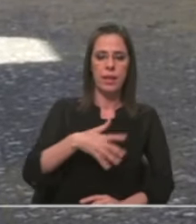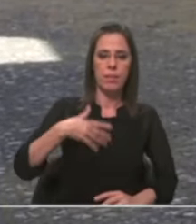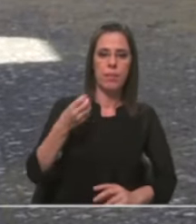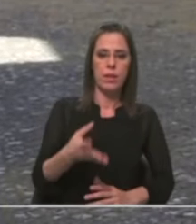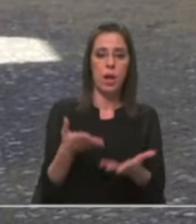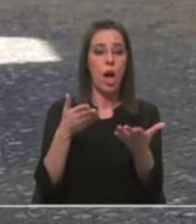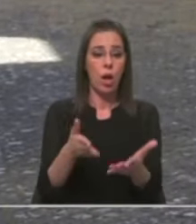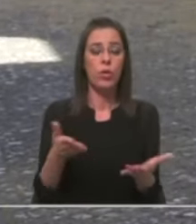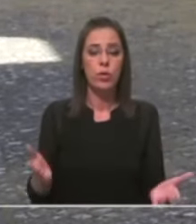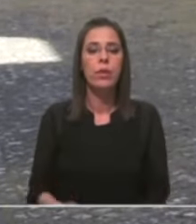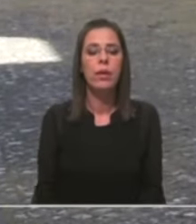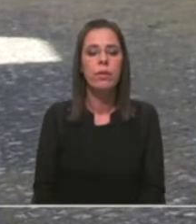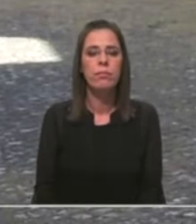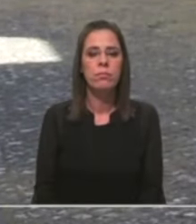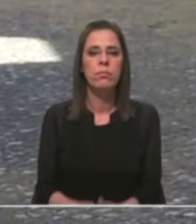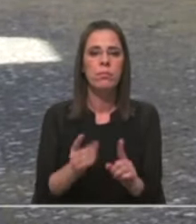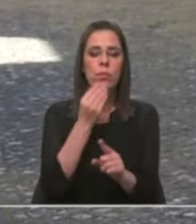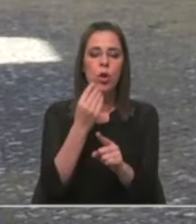da Misericórdia, nomeadamente em termos de alimentação.